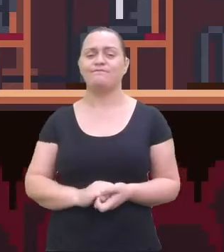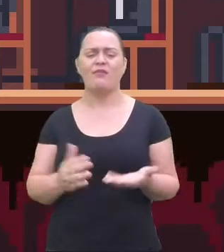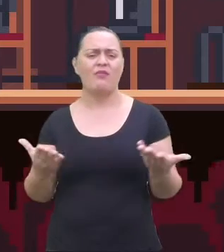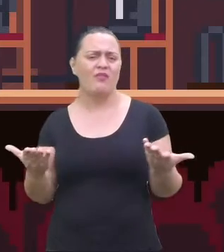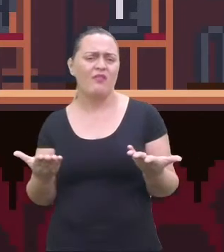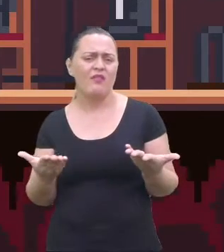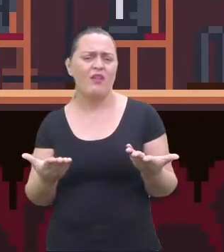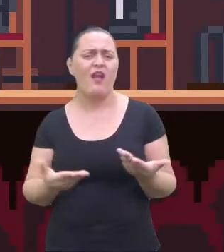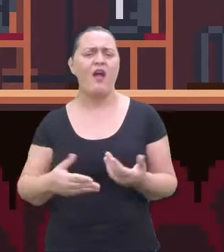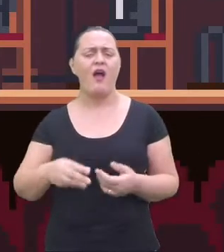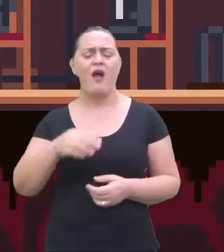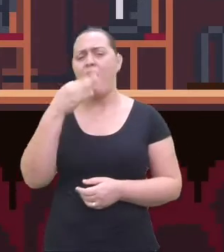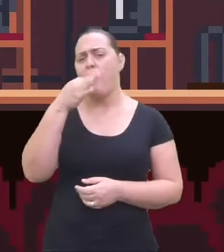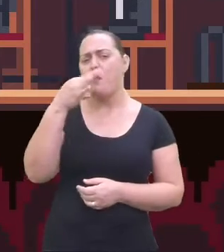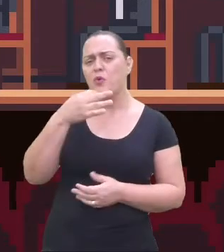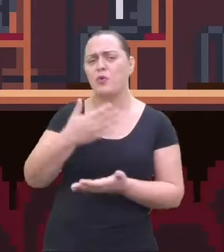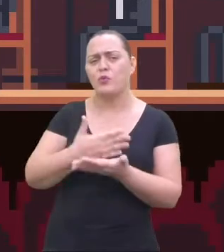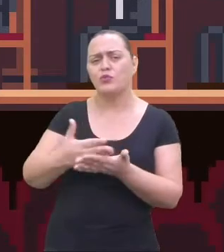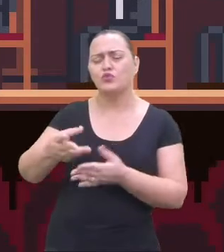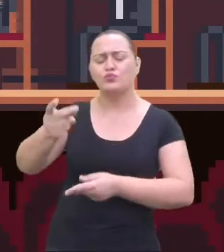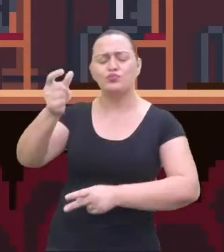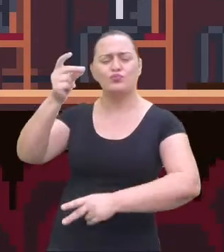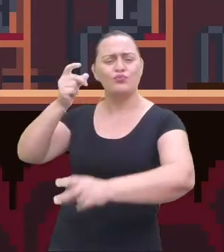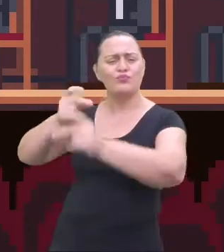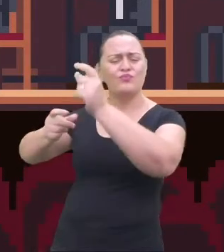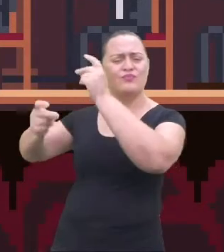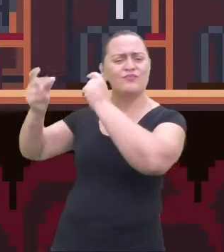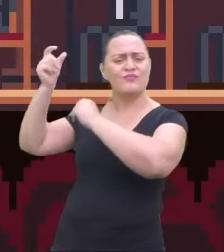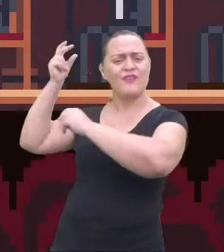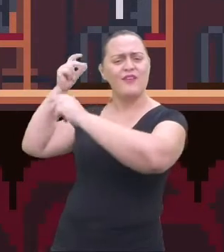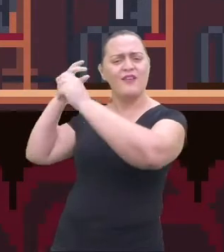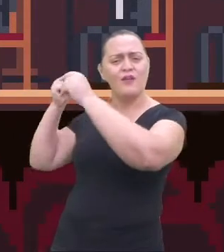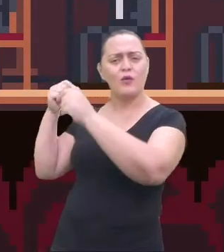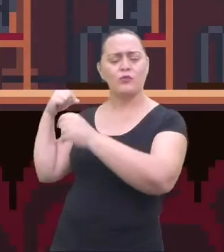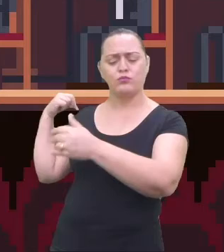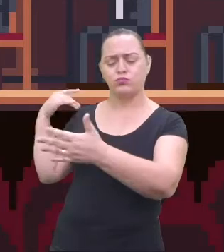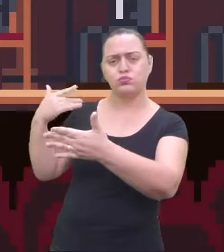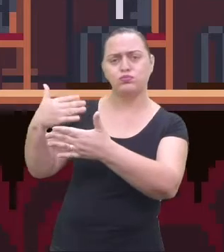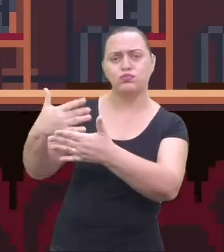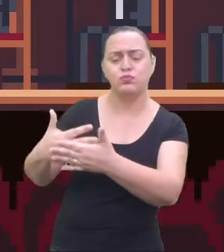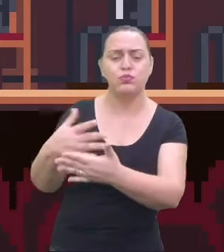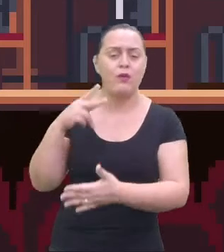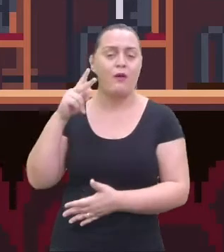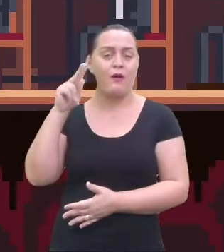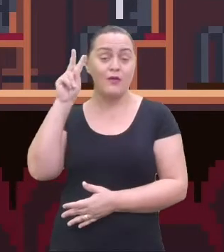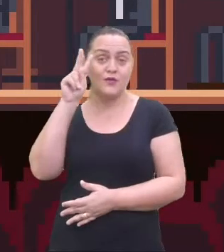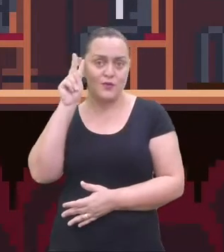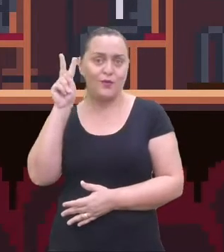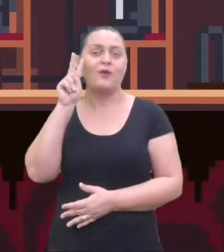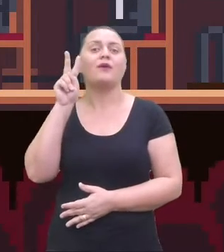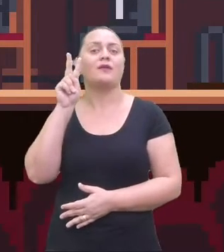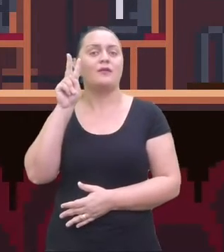há muito tempo. é praticada desde a pré-história. Como assim? Provavelmente,